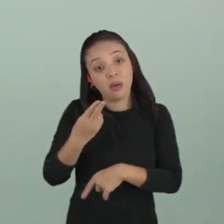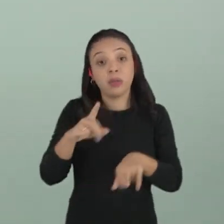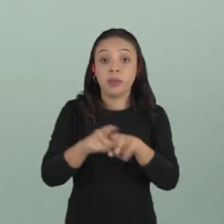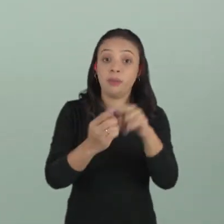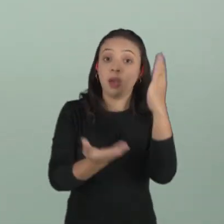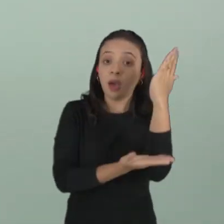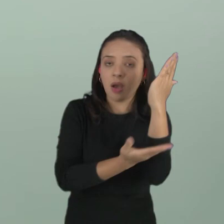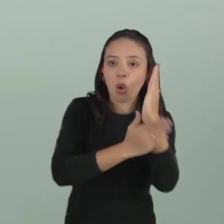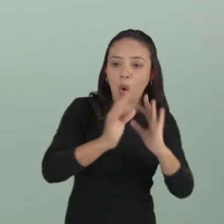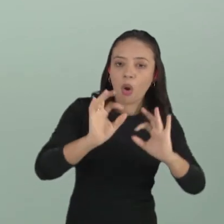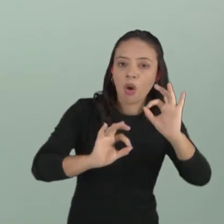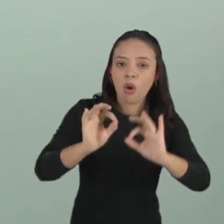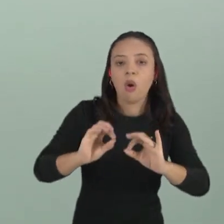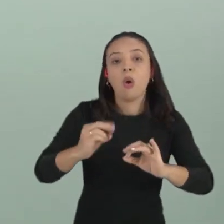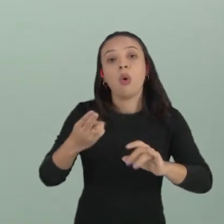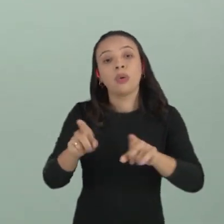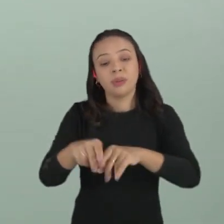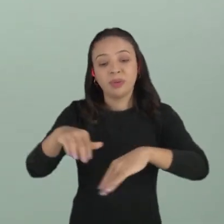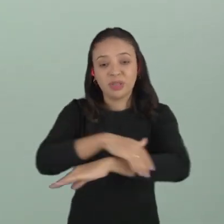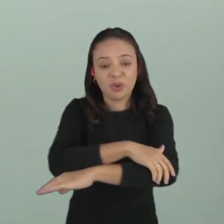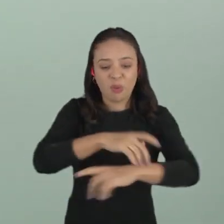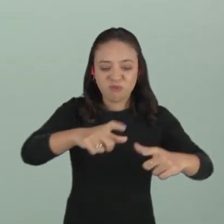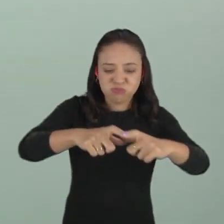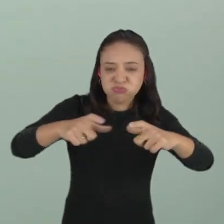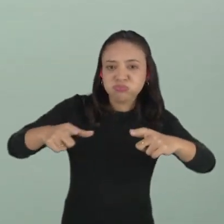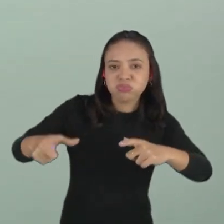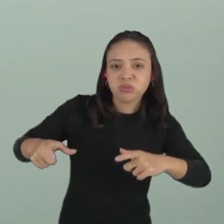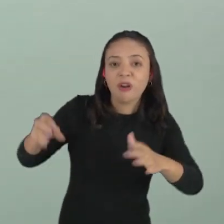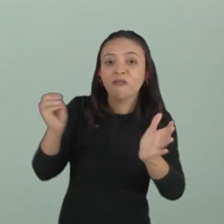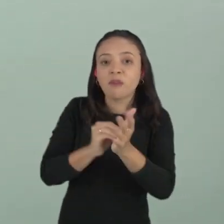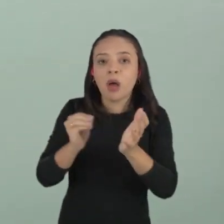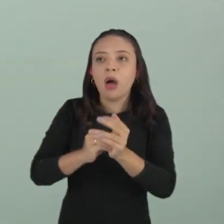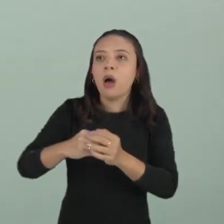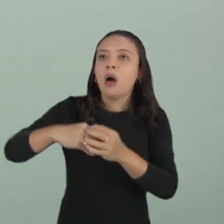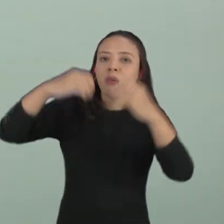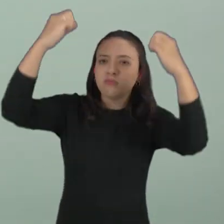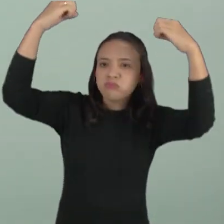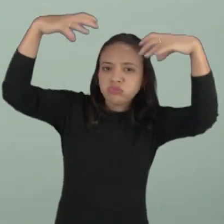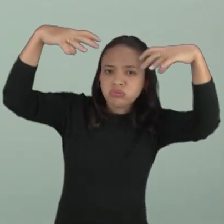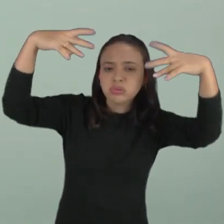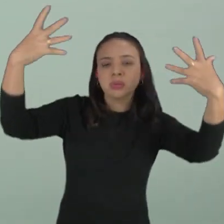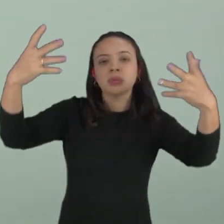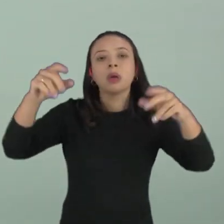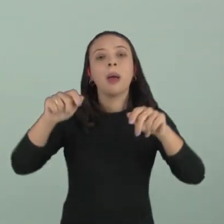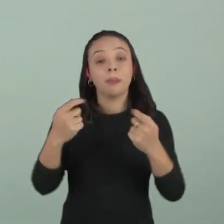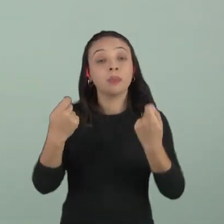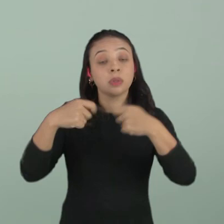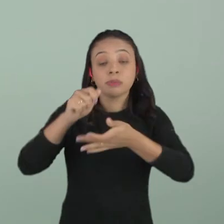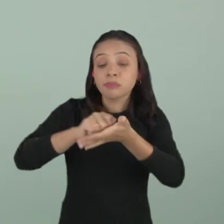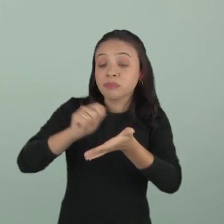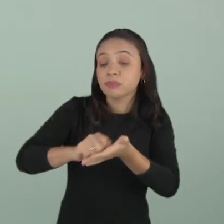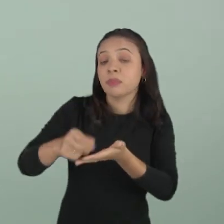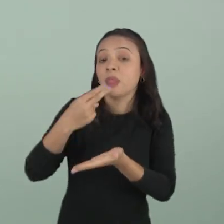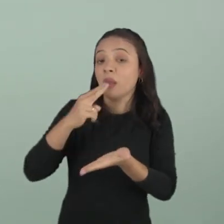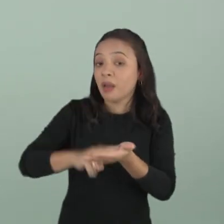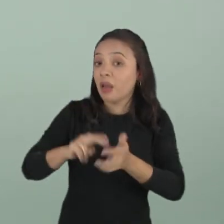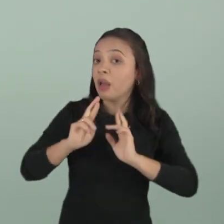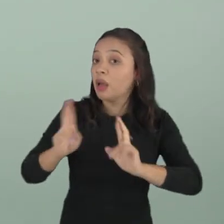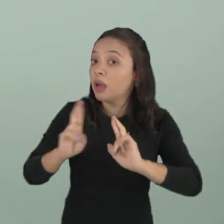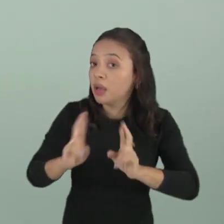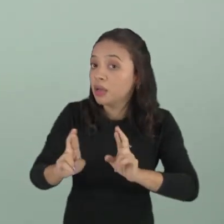condomínio, moradia, buraco na sua rua, falta de iluminação, você pode escrever uma carta de